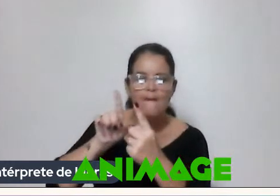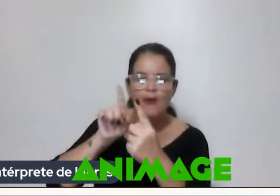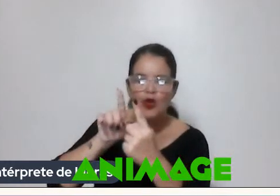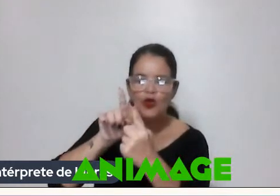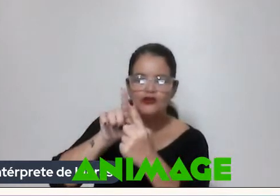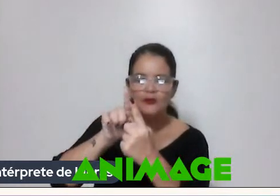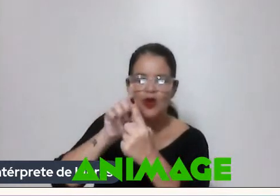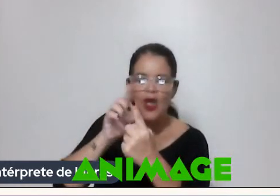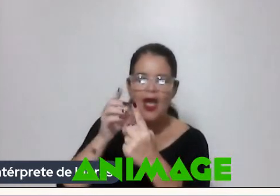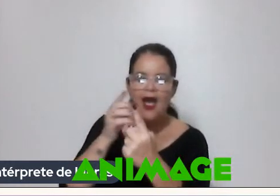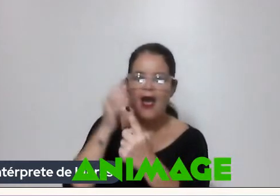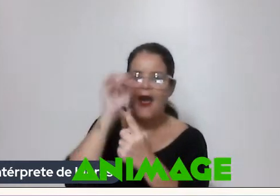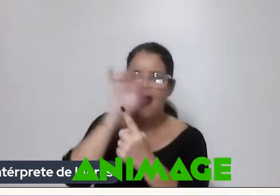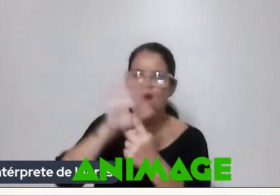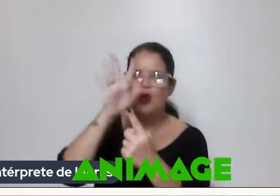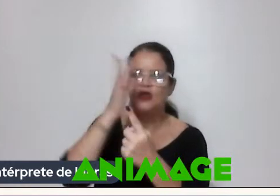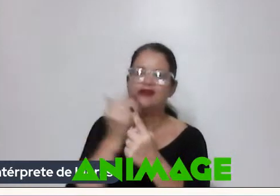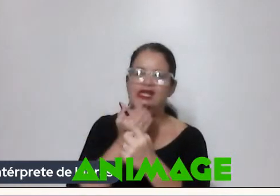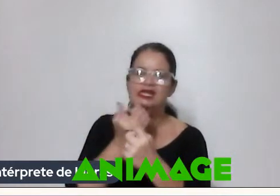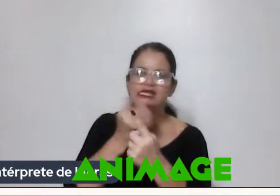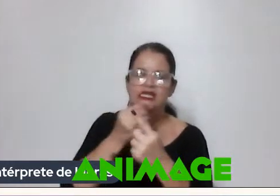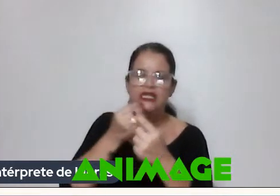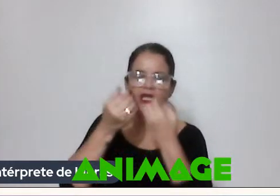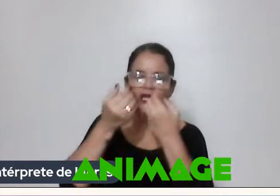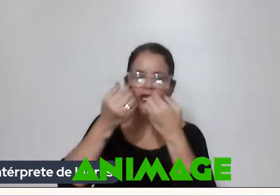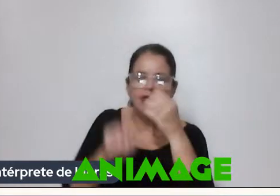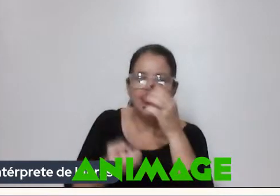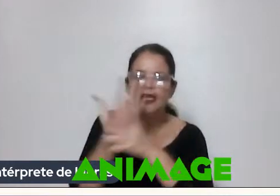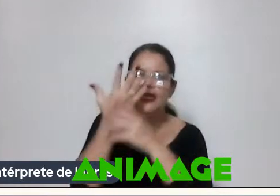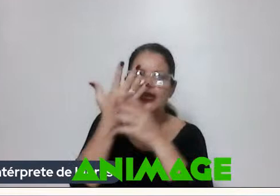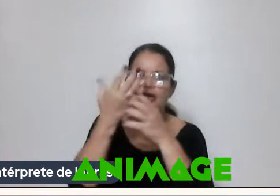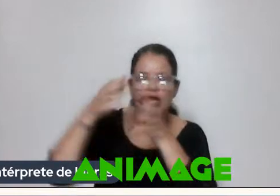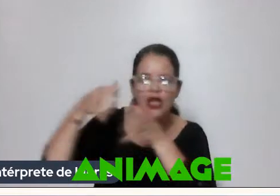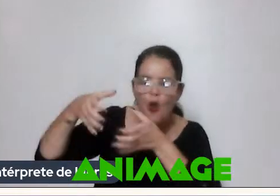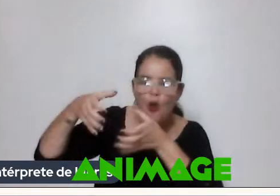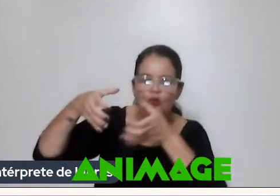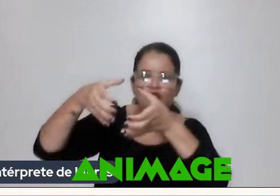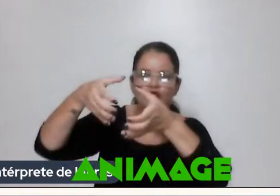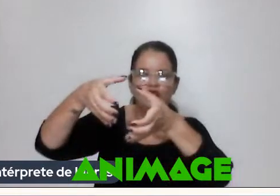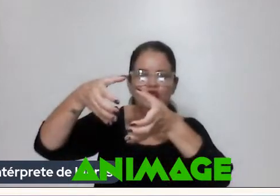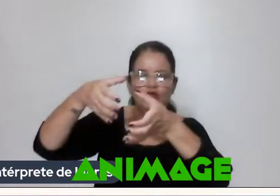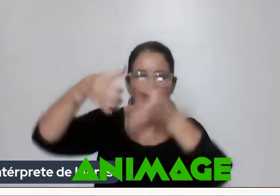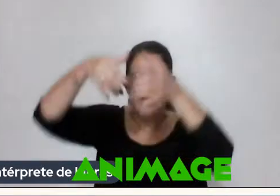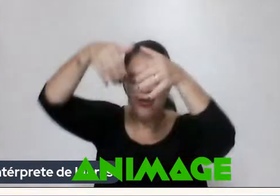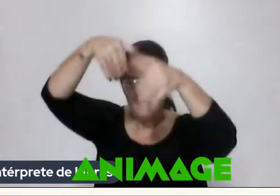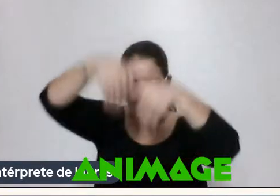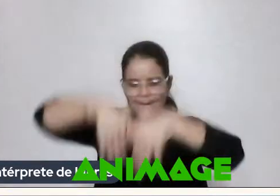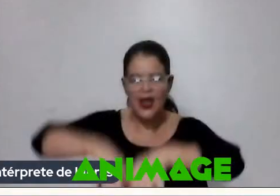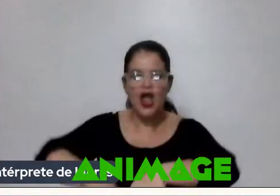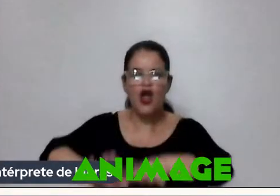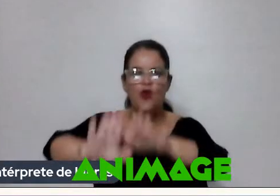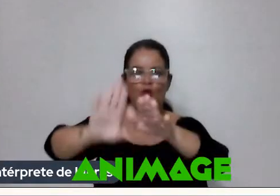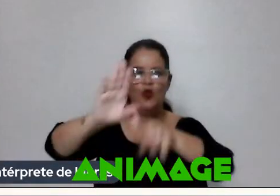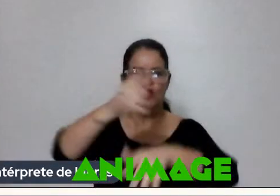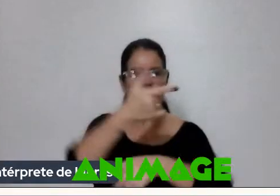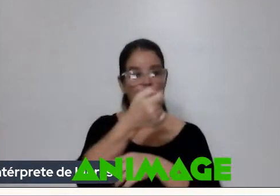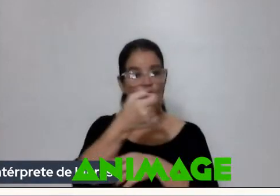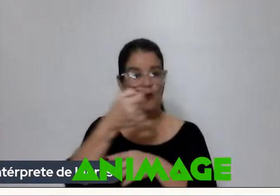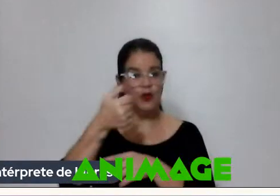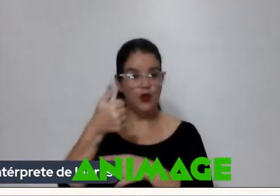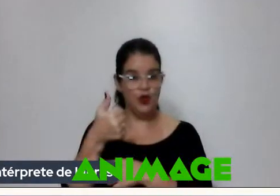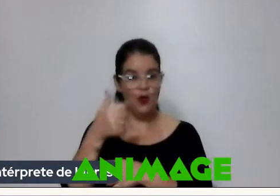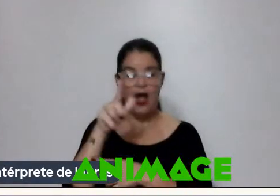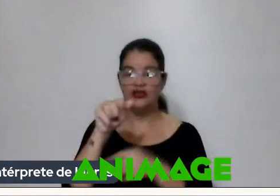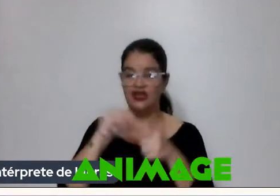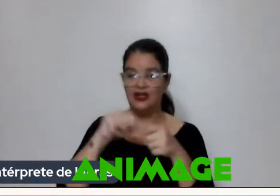borrada E cria um túnel Não sei se Você se recorda Aquele mergulho Que tem no 2001 A gente fez Uma espécie